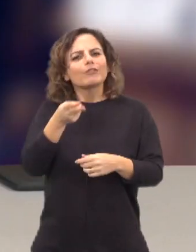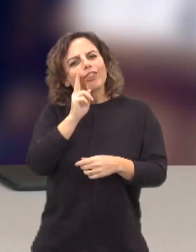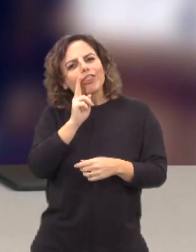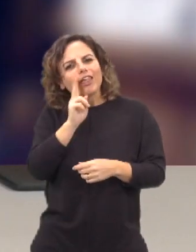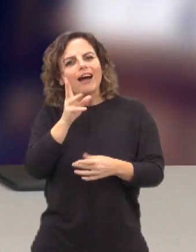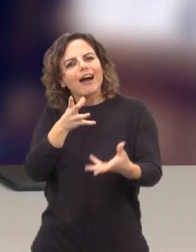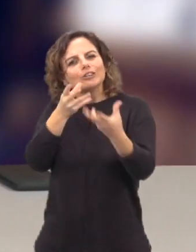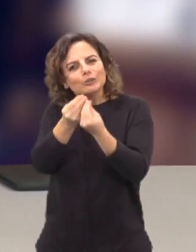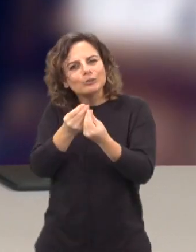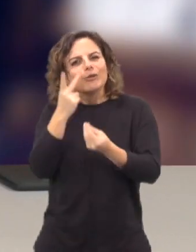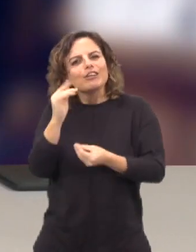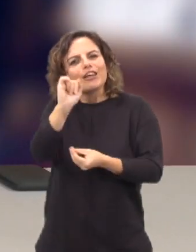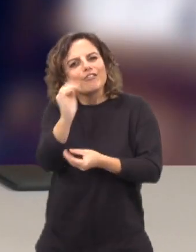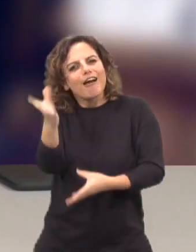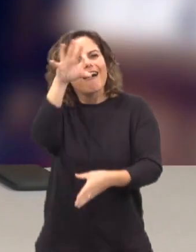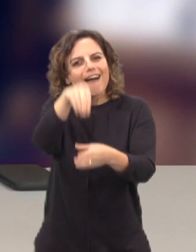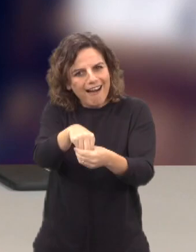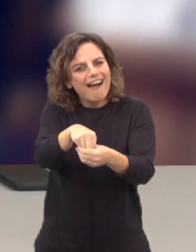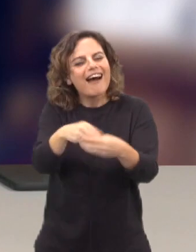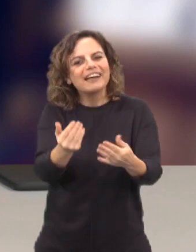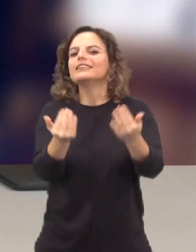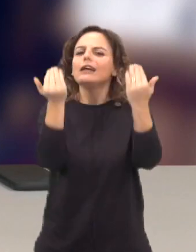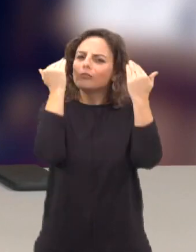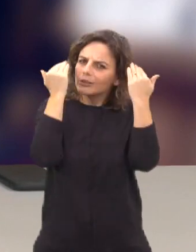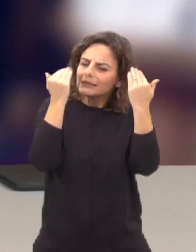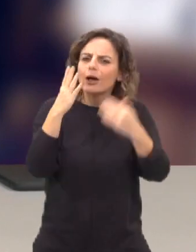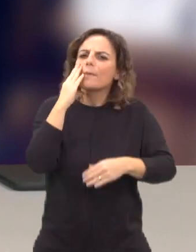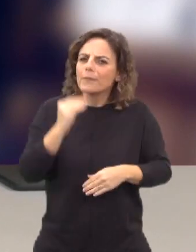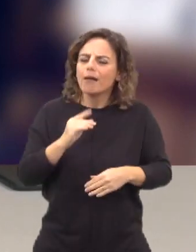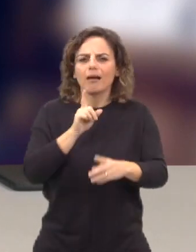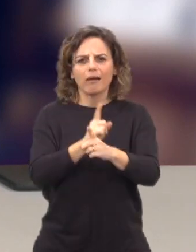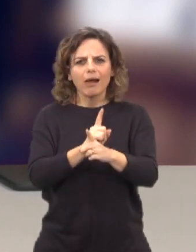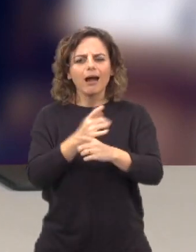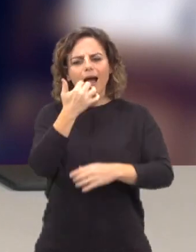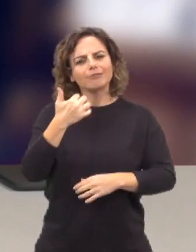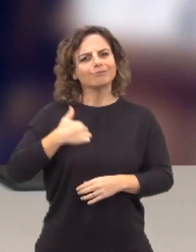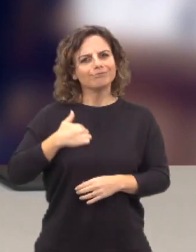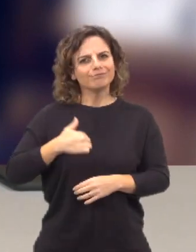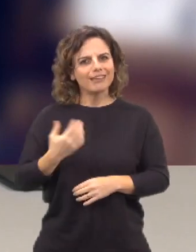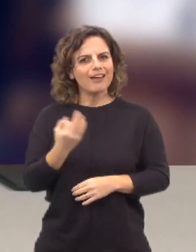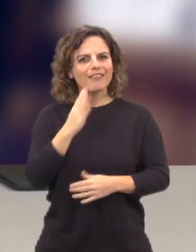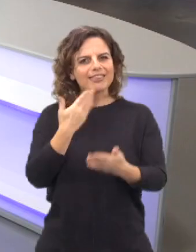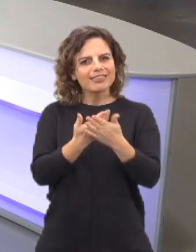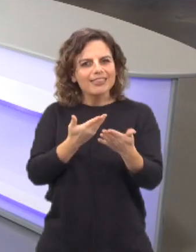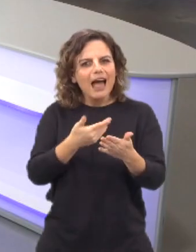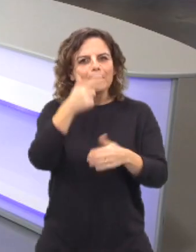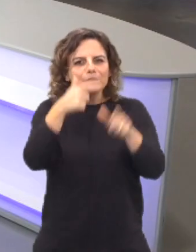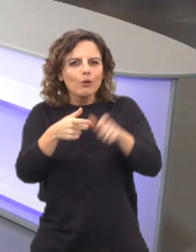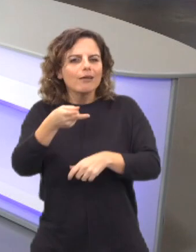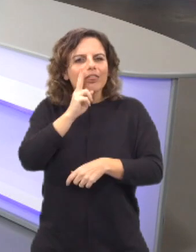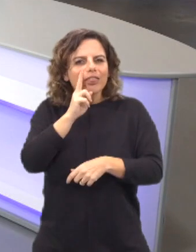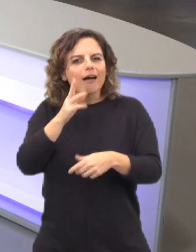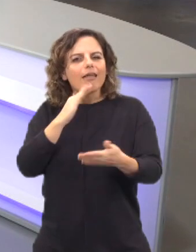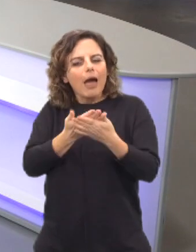com ele, fazer parte da sua vida. E, portanto, na informação julgo que também temos o privilégio de ter proximidade com o